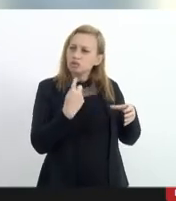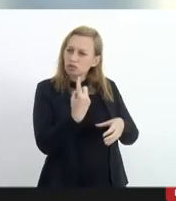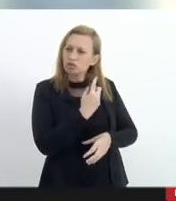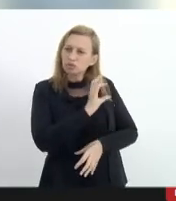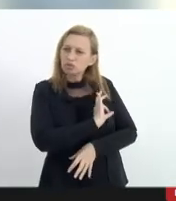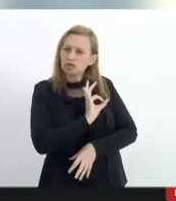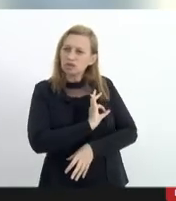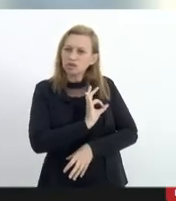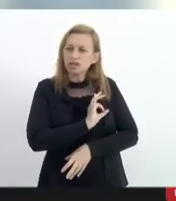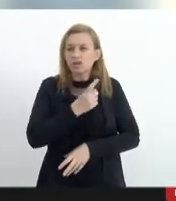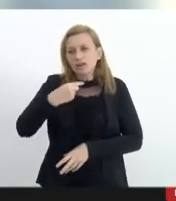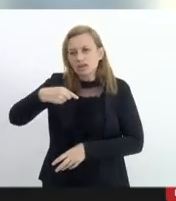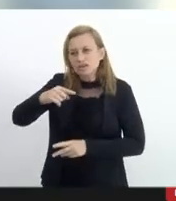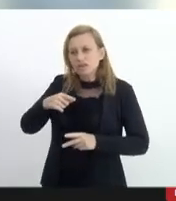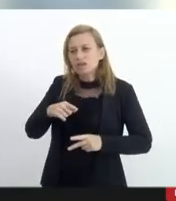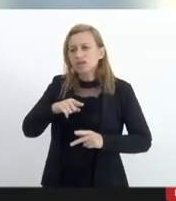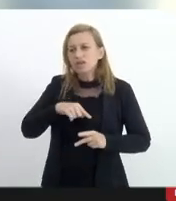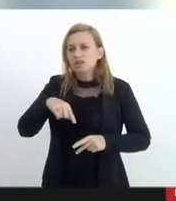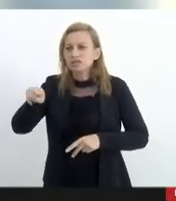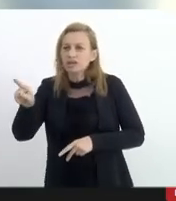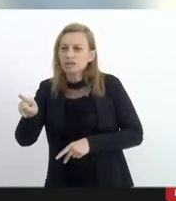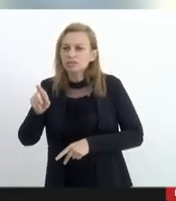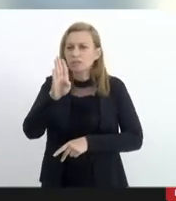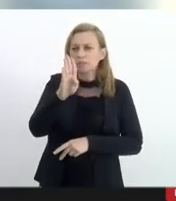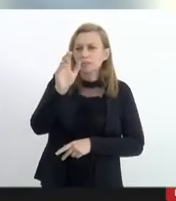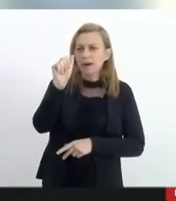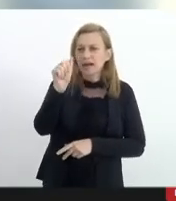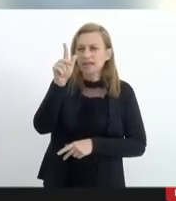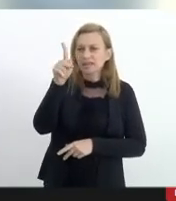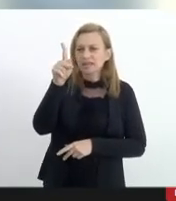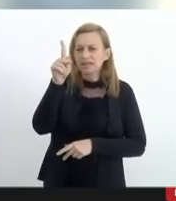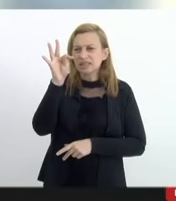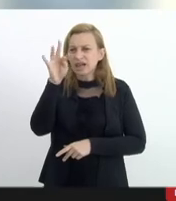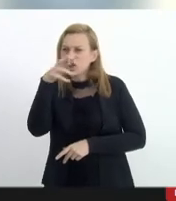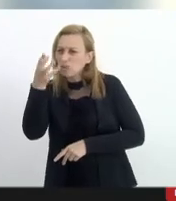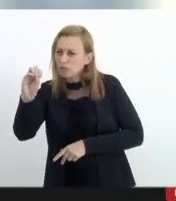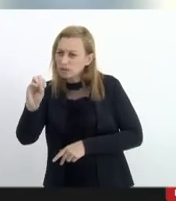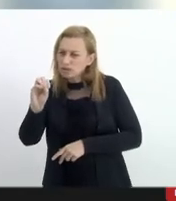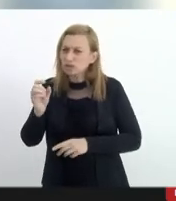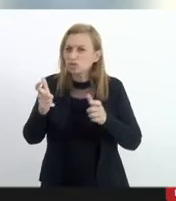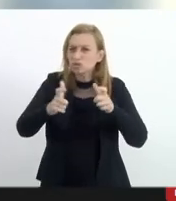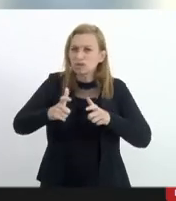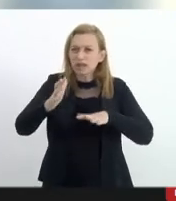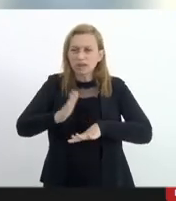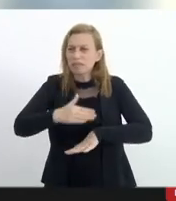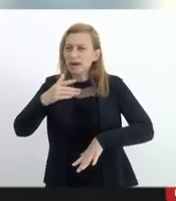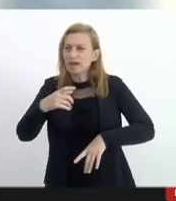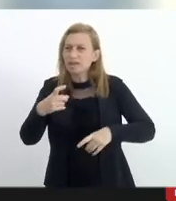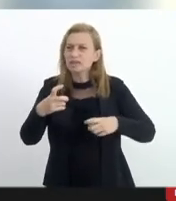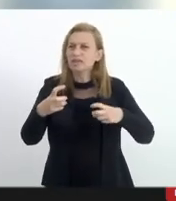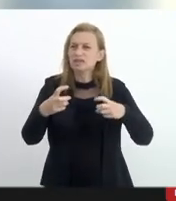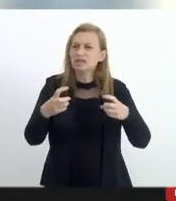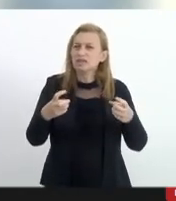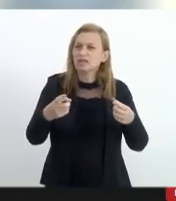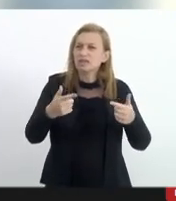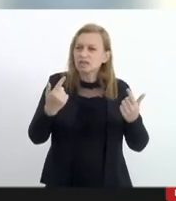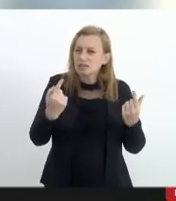fazem atendimento nos batalhões nos batalhões mais intensos onde há mais confrontos onde há maior demanda